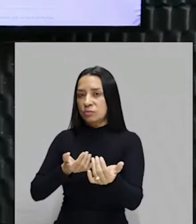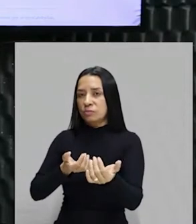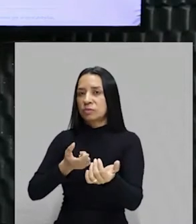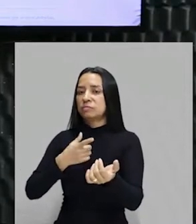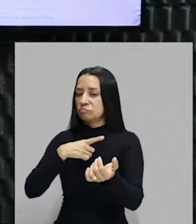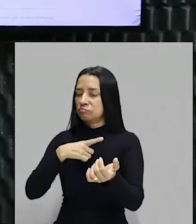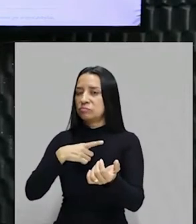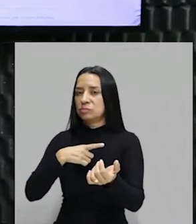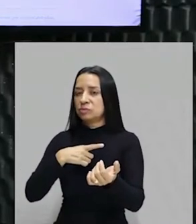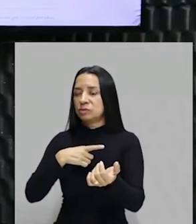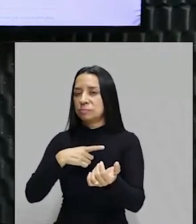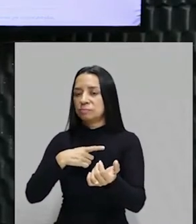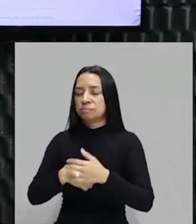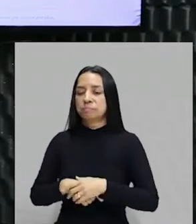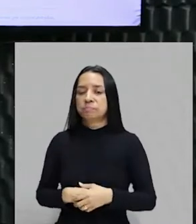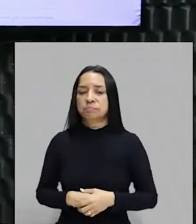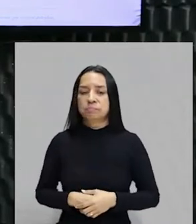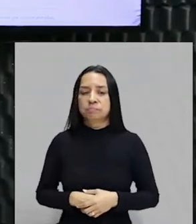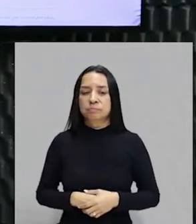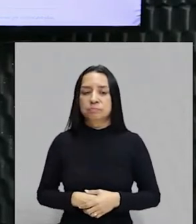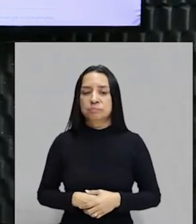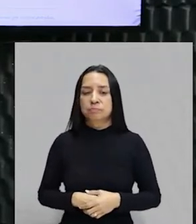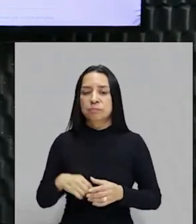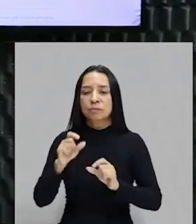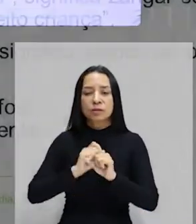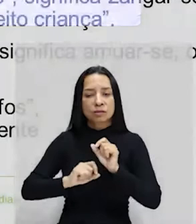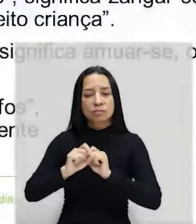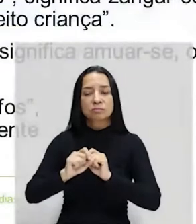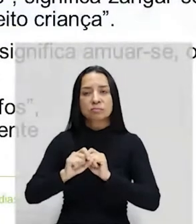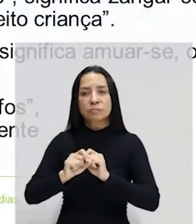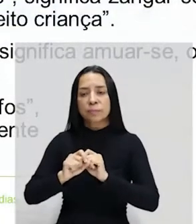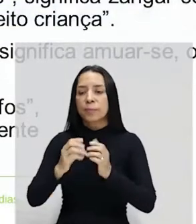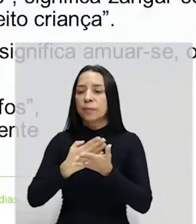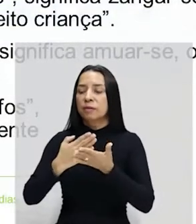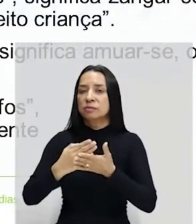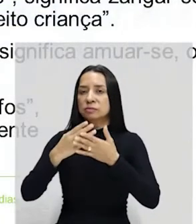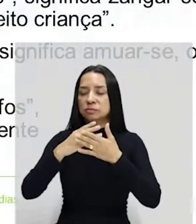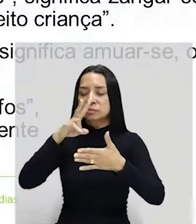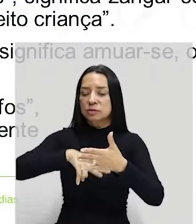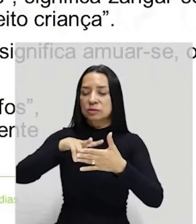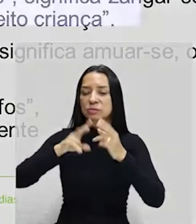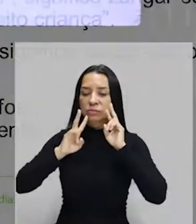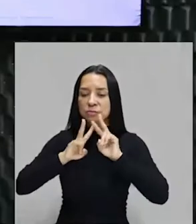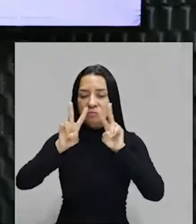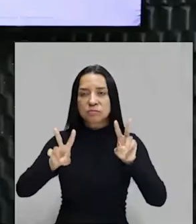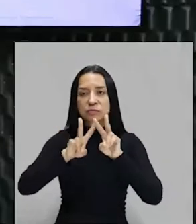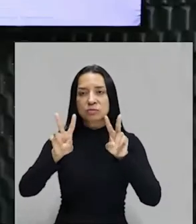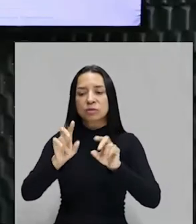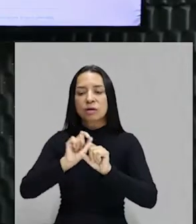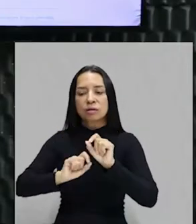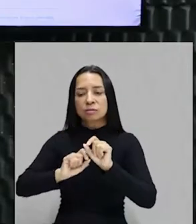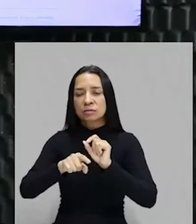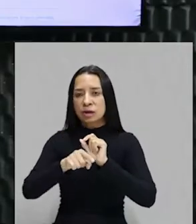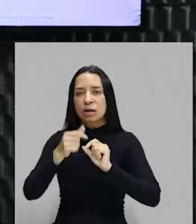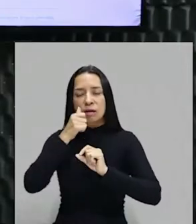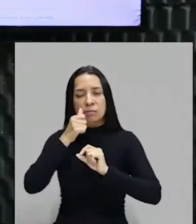tinha. Jovem, os dois ao mesmo tempo, era bem raro de acontecer. Então, pode afirmar que a partir da leitura é capaz de dizer, será que ela está